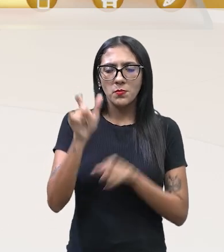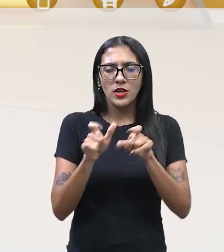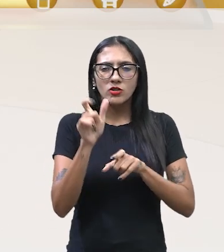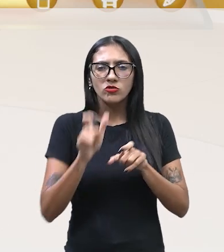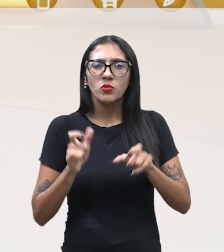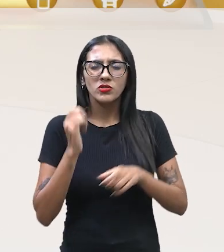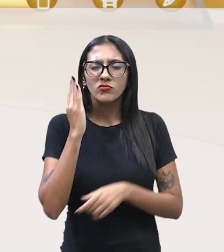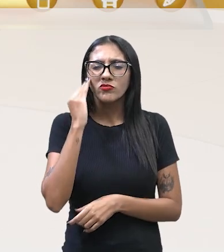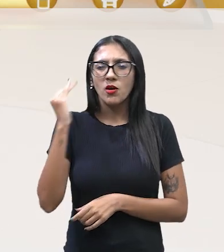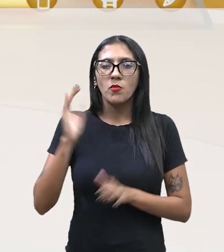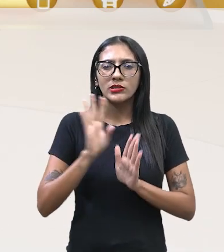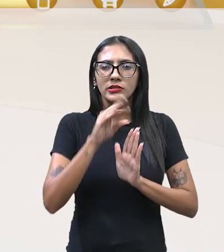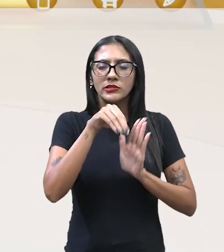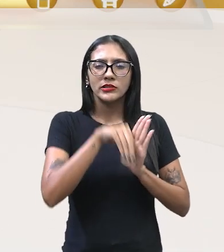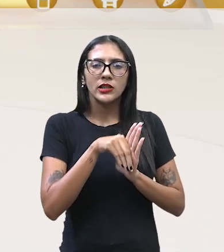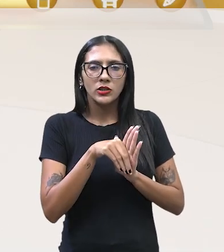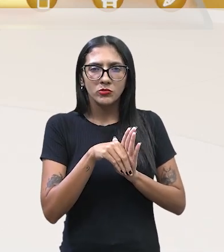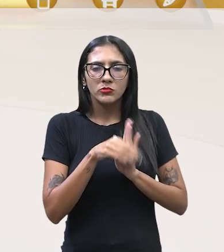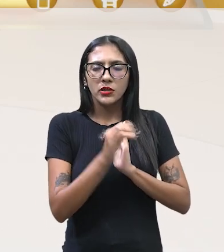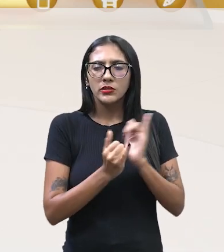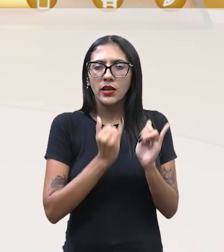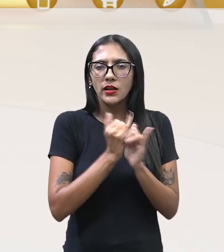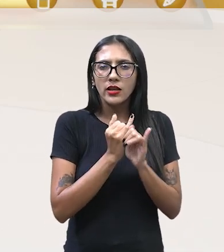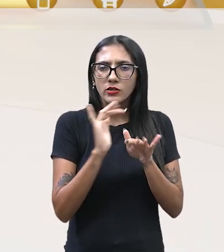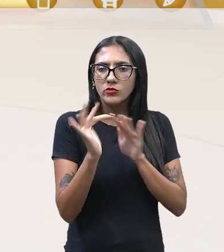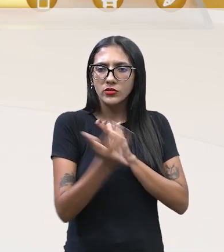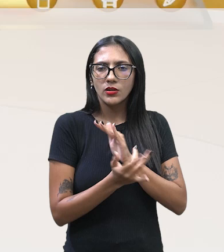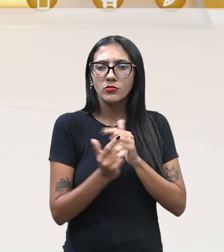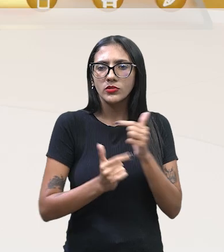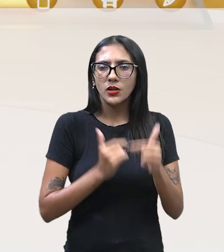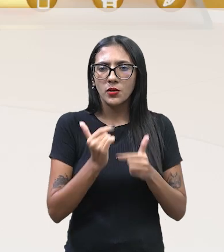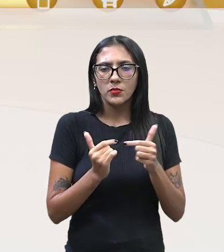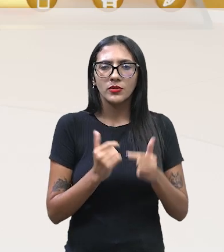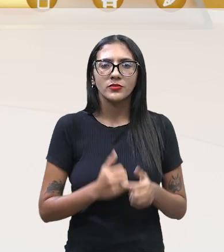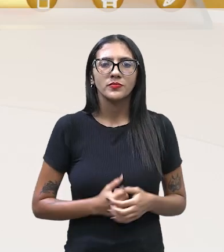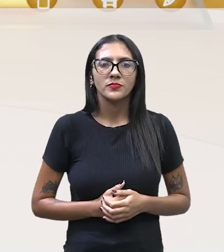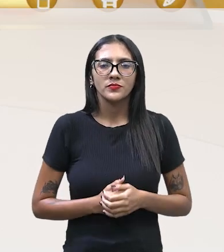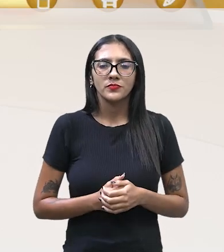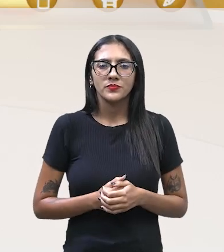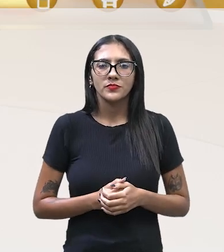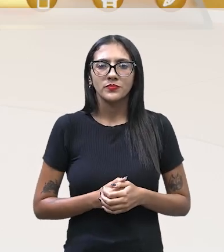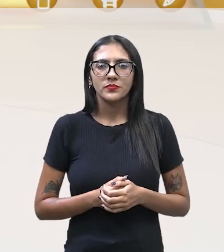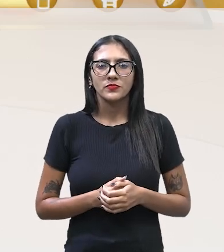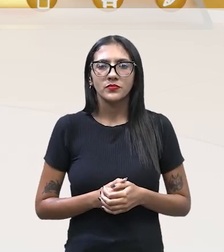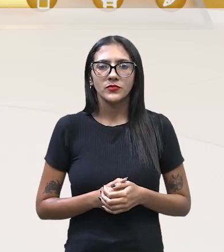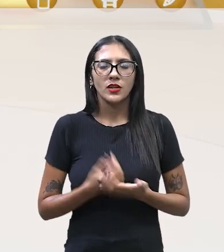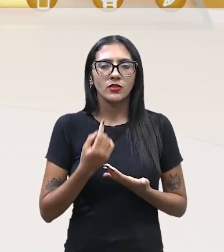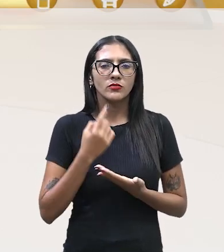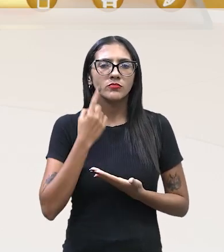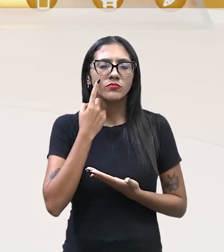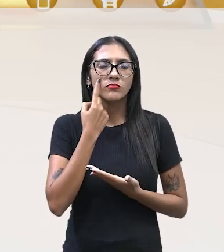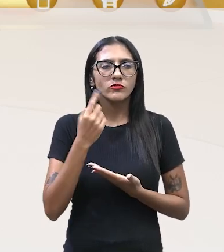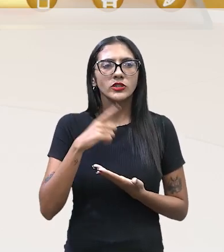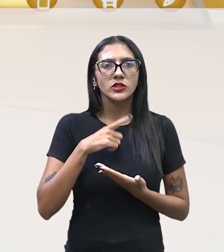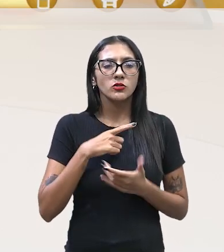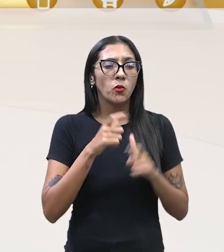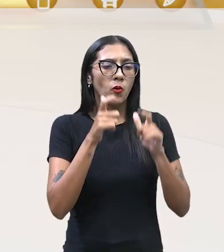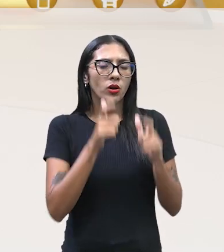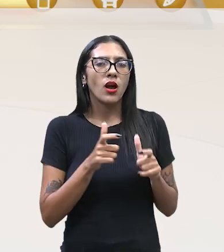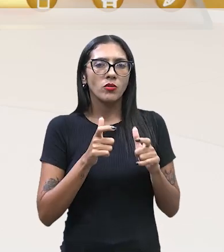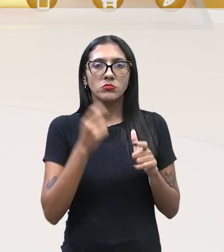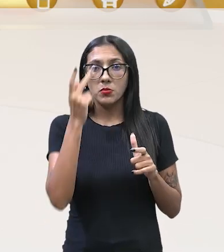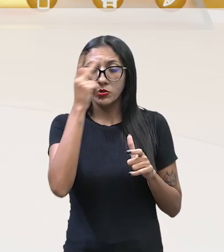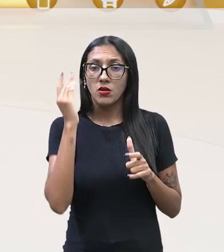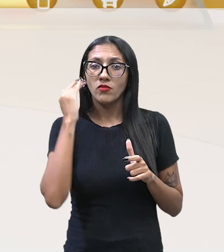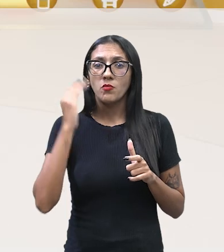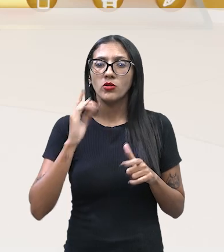tinha um outro nome, agora é influencer. E eu tenho um amigo que tem um restaurante, de repente, chegou um desses influencers lá e aí